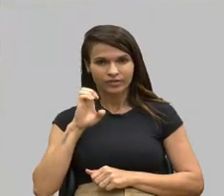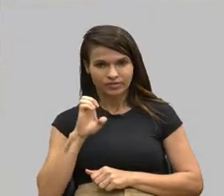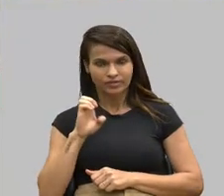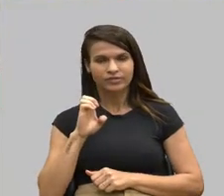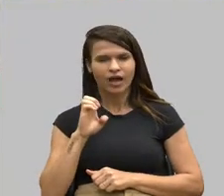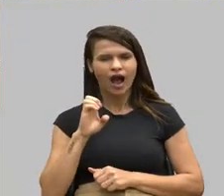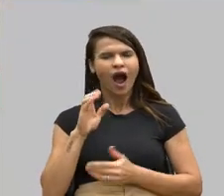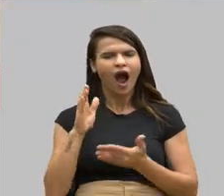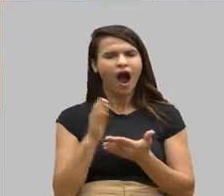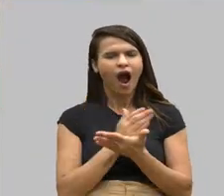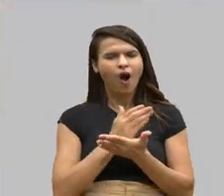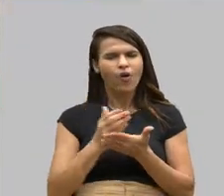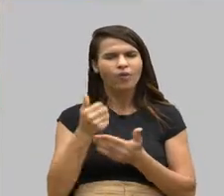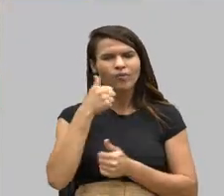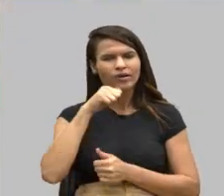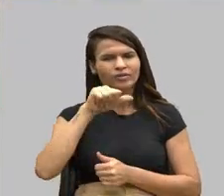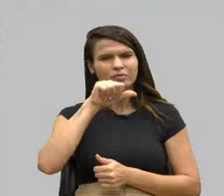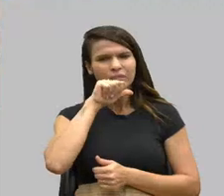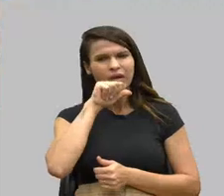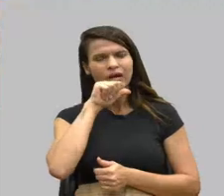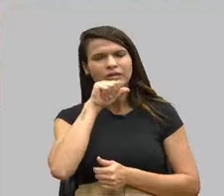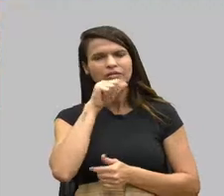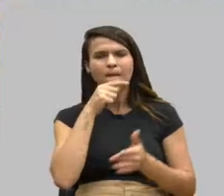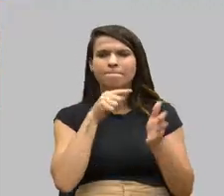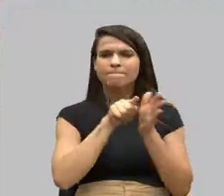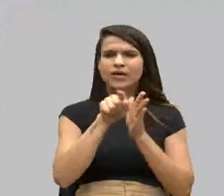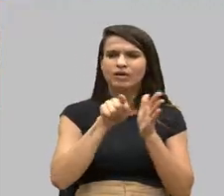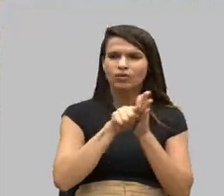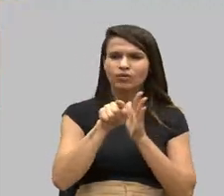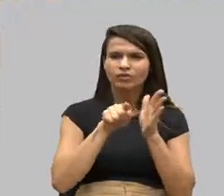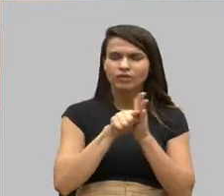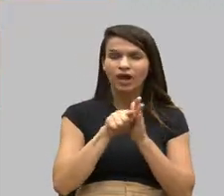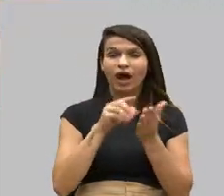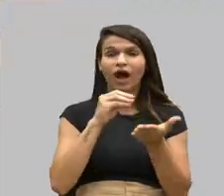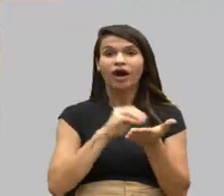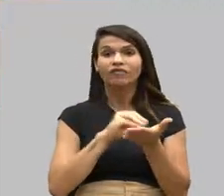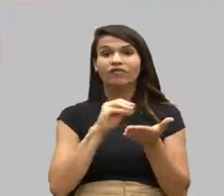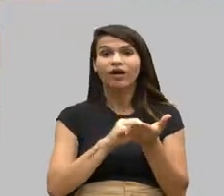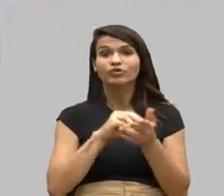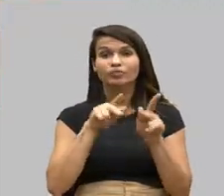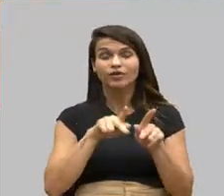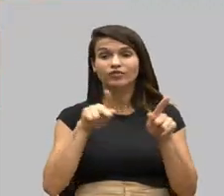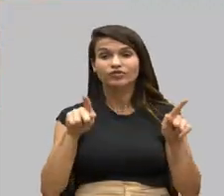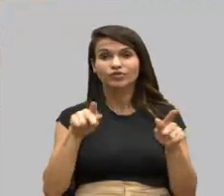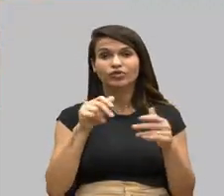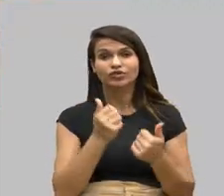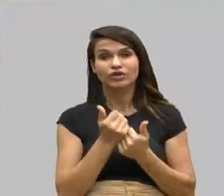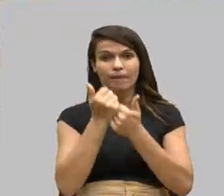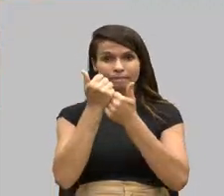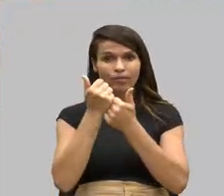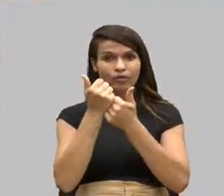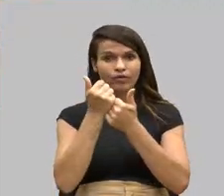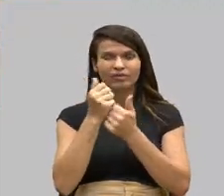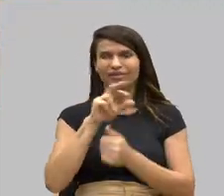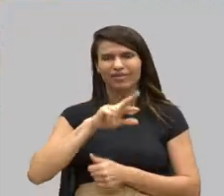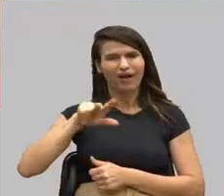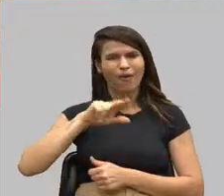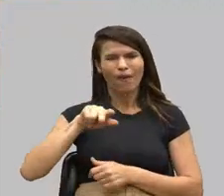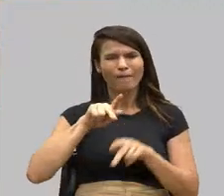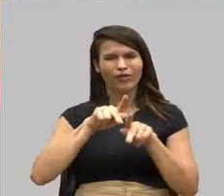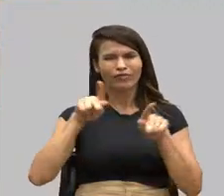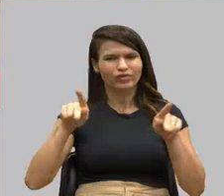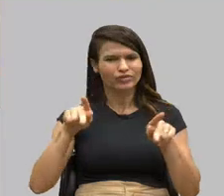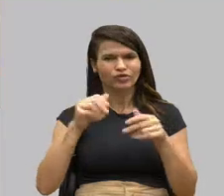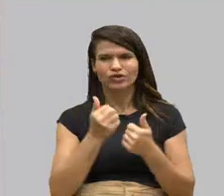mães questionando, mãe de Belo Horizonte, questionando a falta de professora de apoio. Aliás, nem é professora de apoio, a equipe